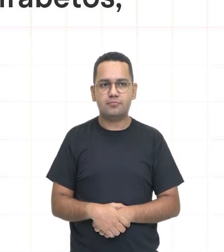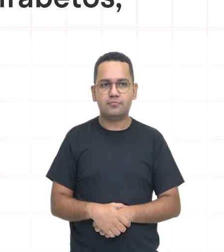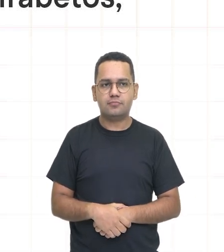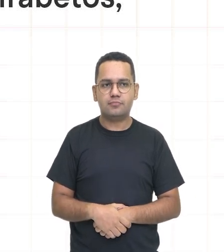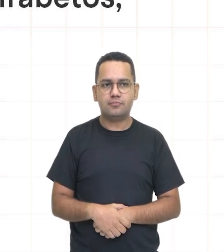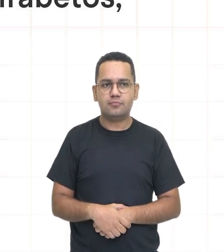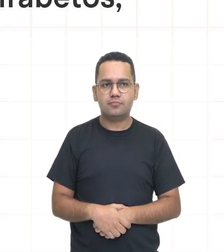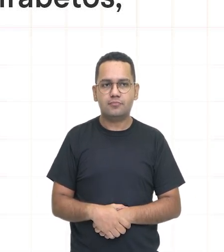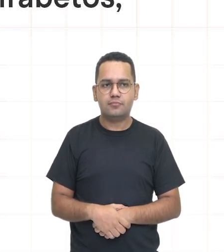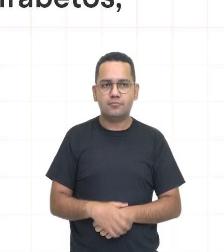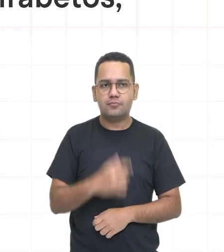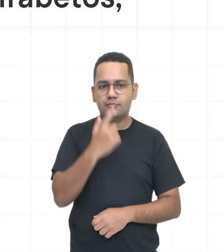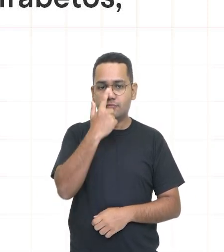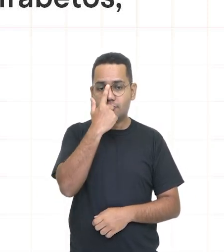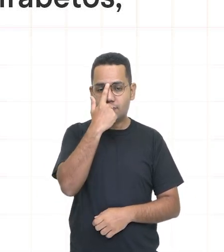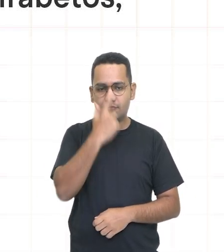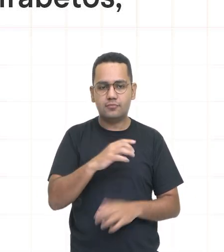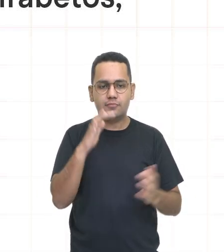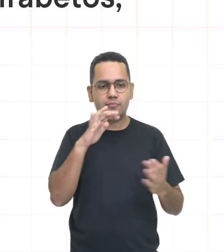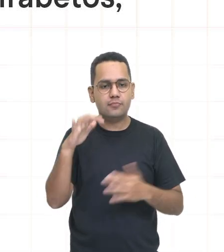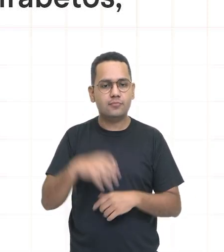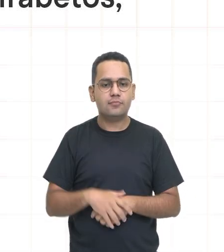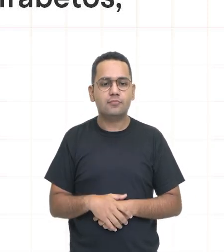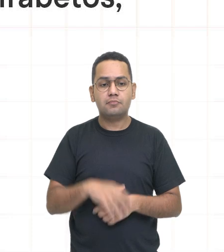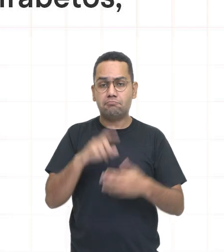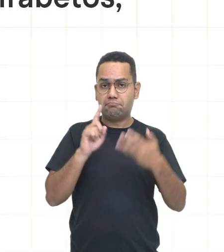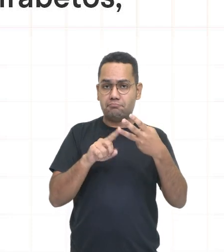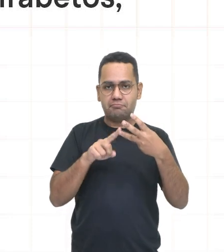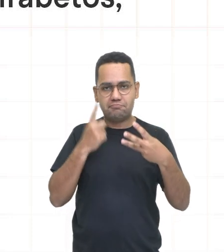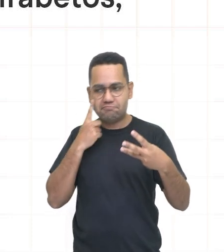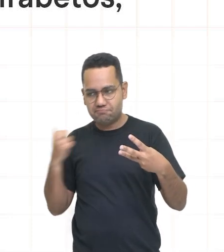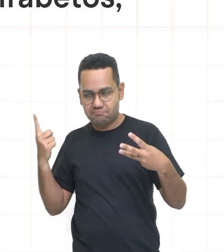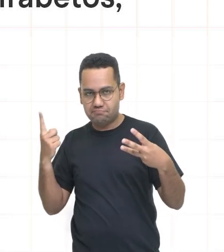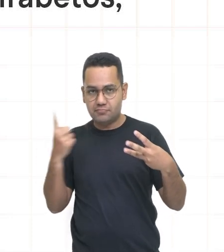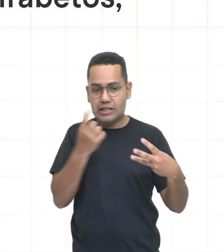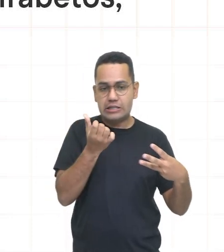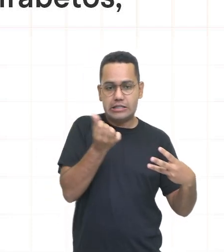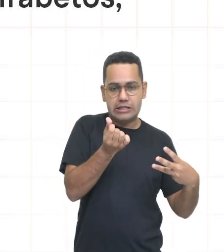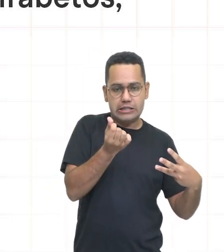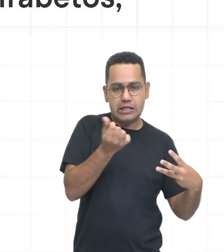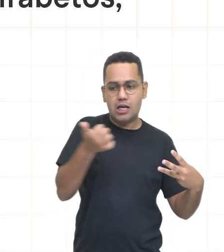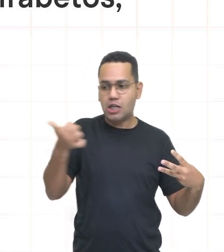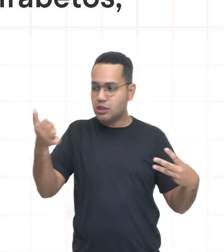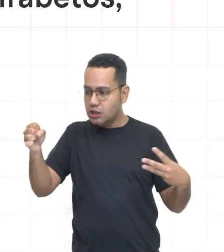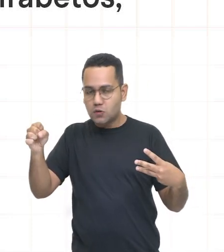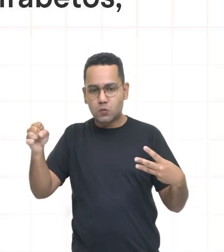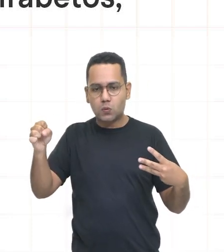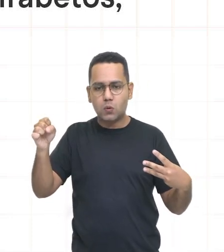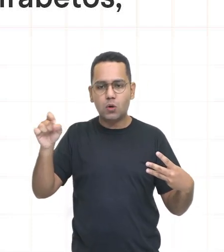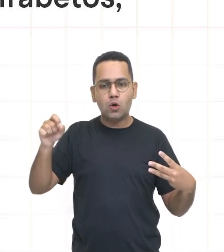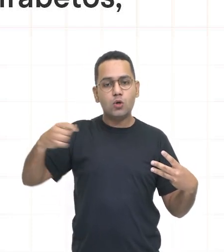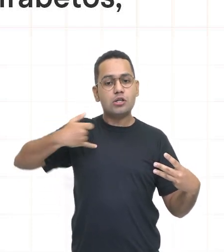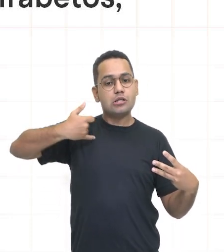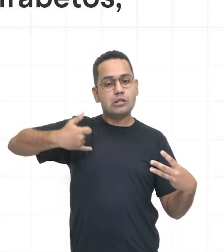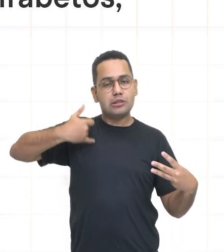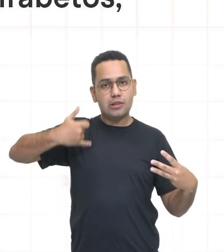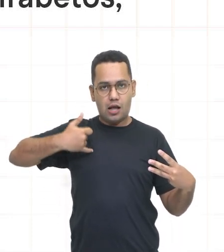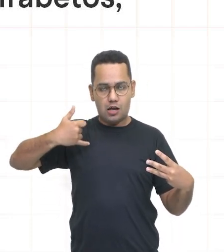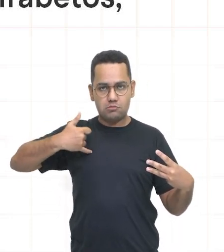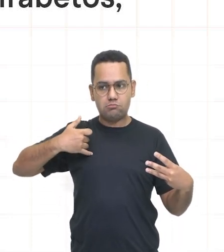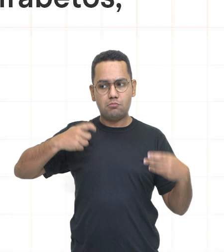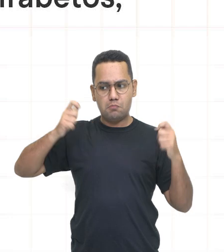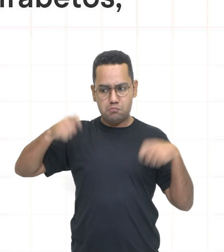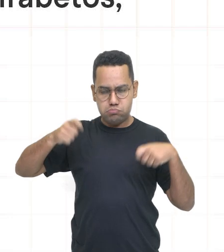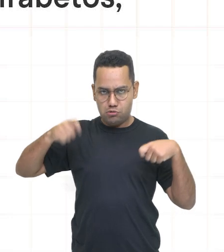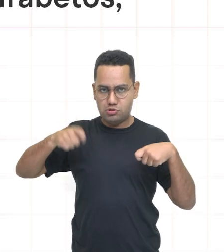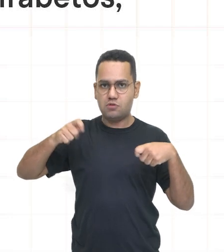Definiu voto facultativo para os jovens de 16 e 18 anos de idade. Ou seja, você tem o direito a